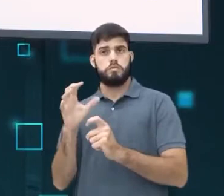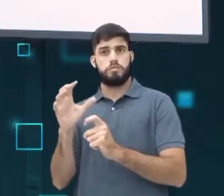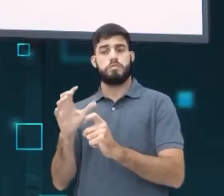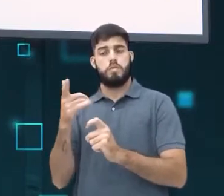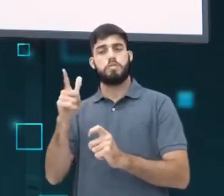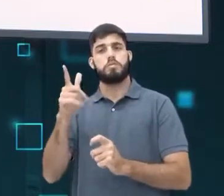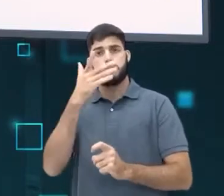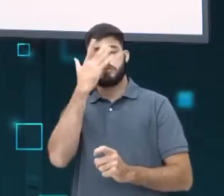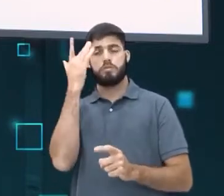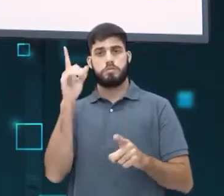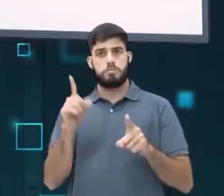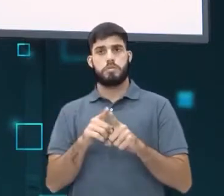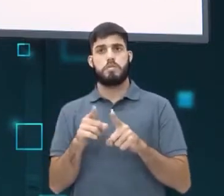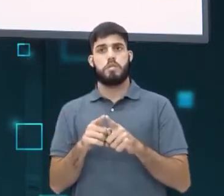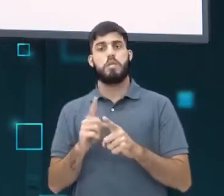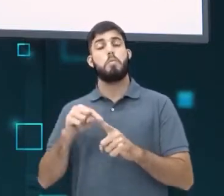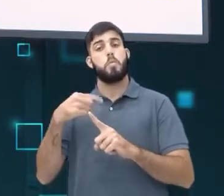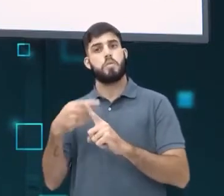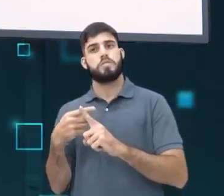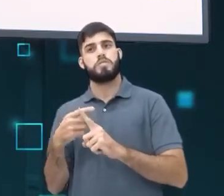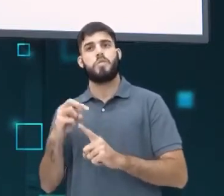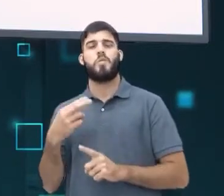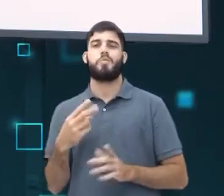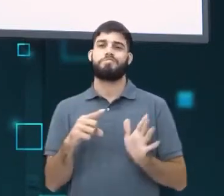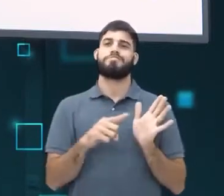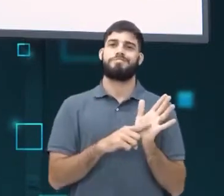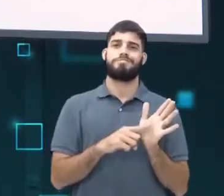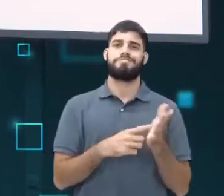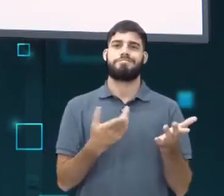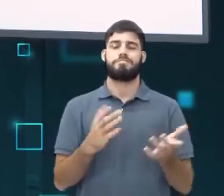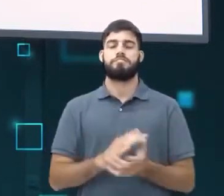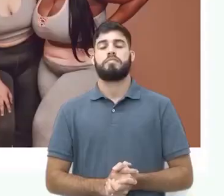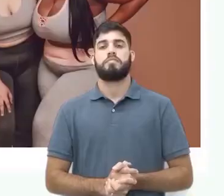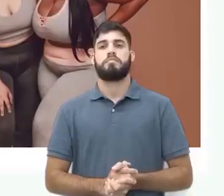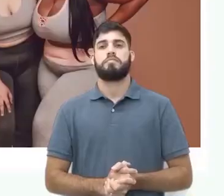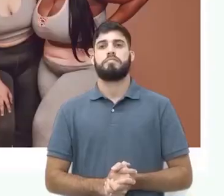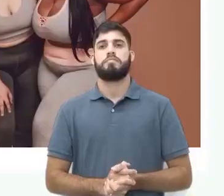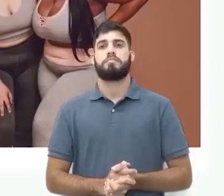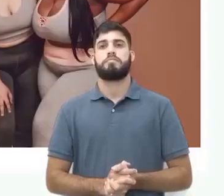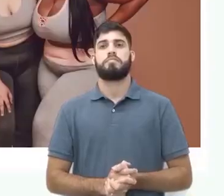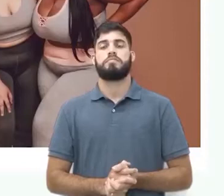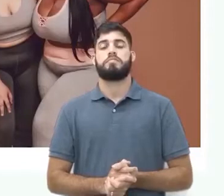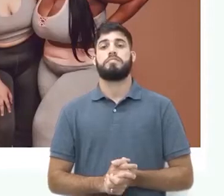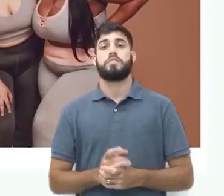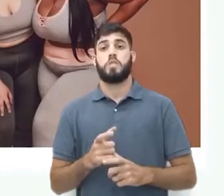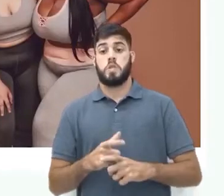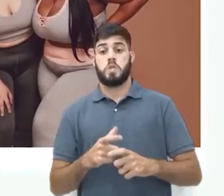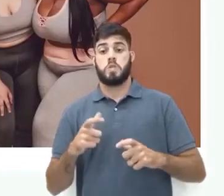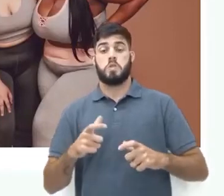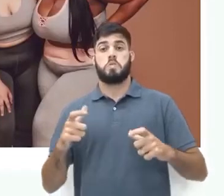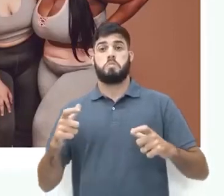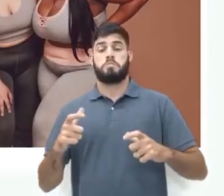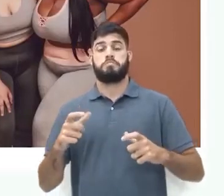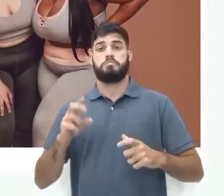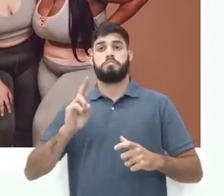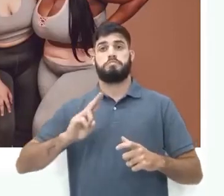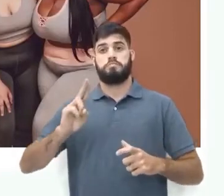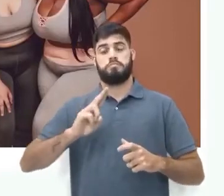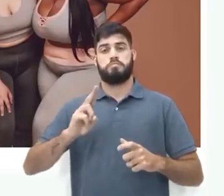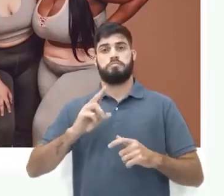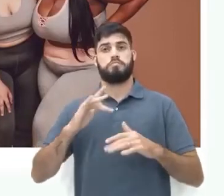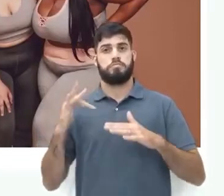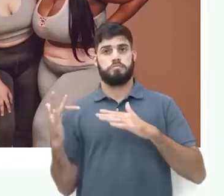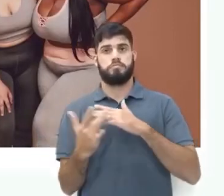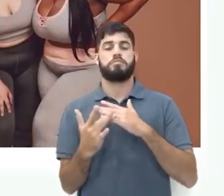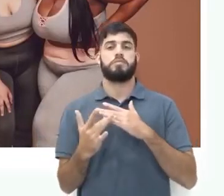alguma maneira. Tanto positivamente, como negativamente também. Com o aumento do uso das redes sociais,